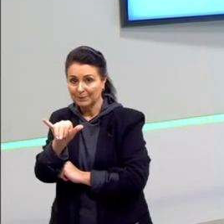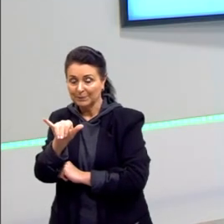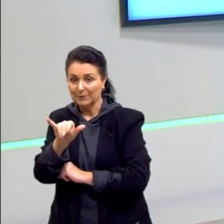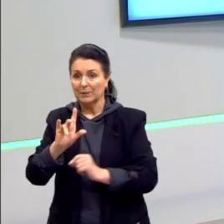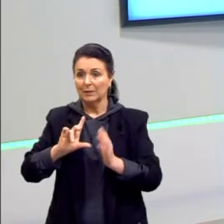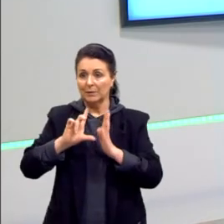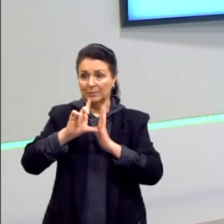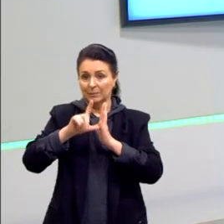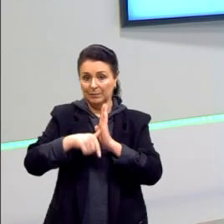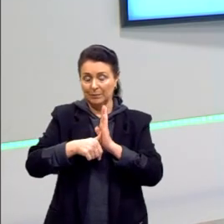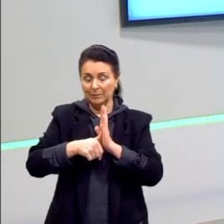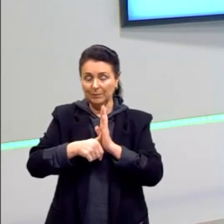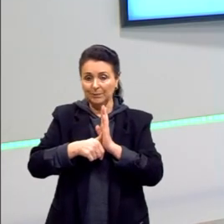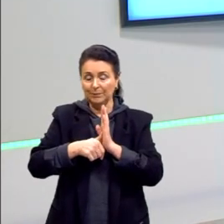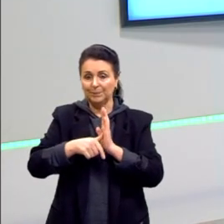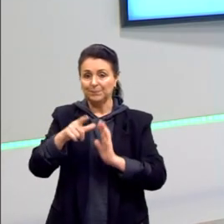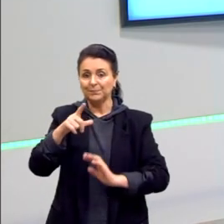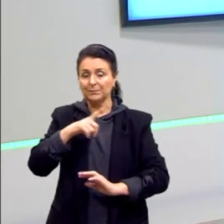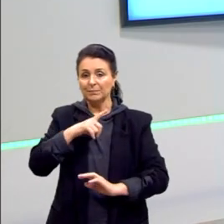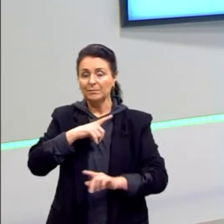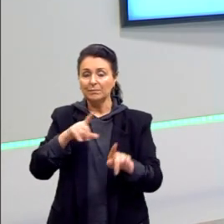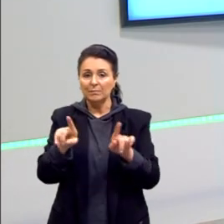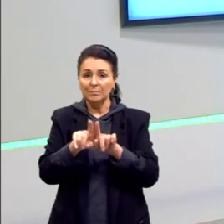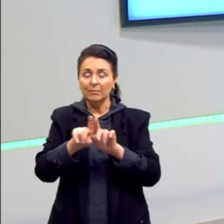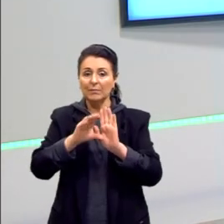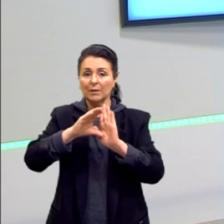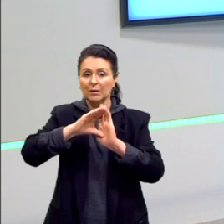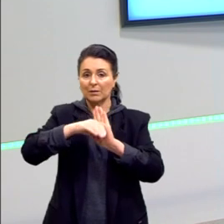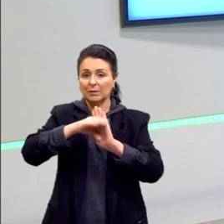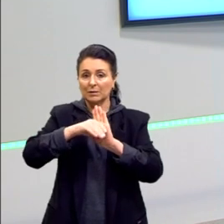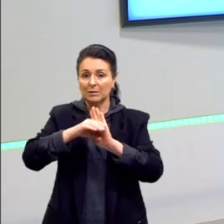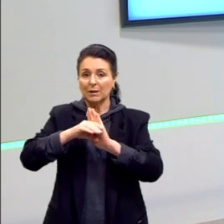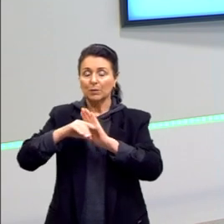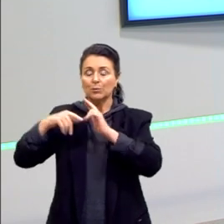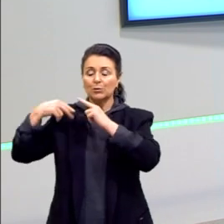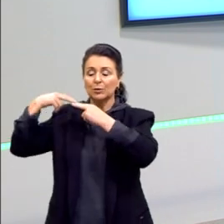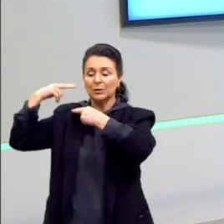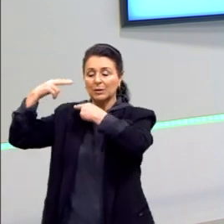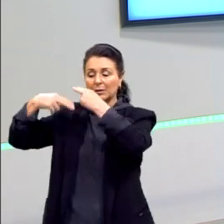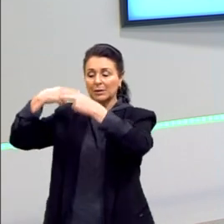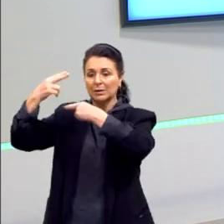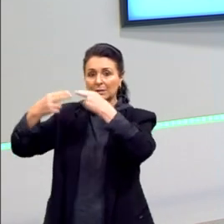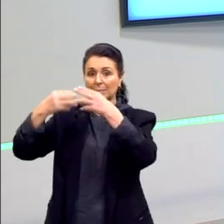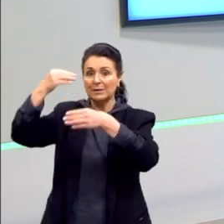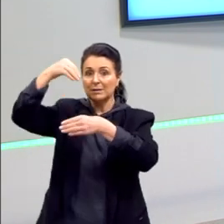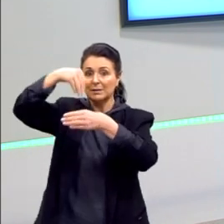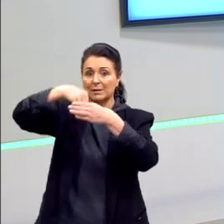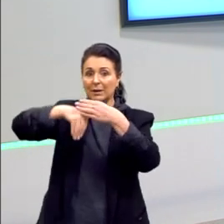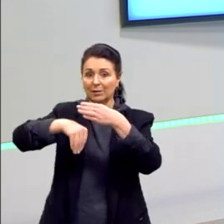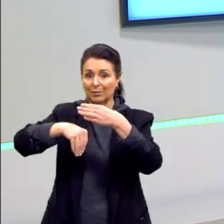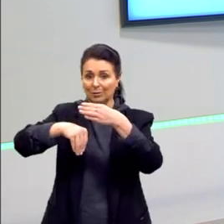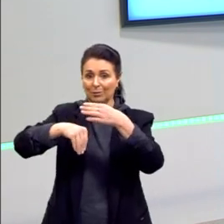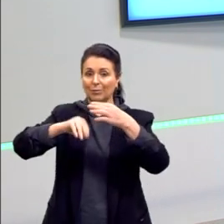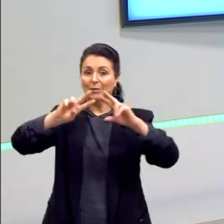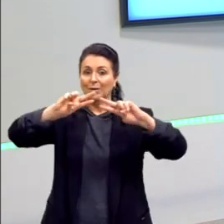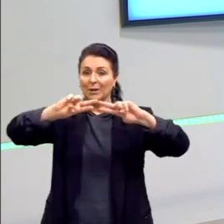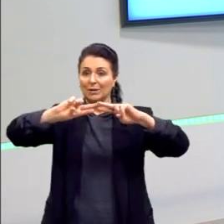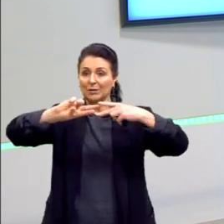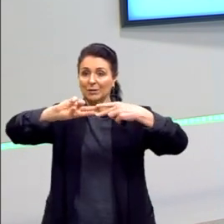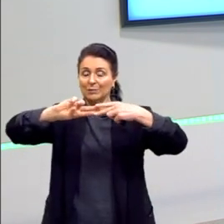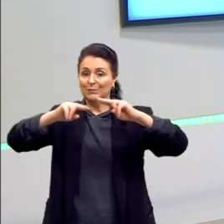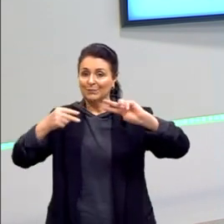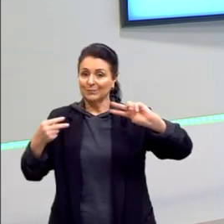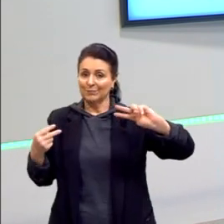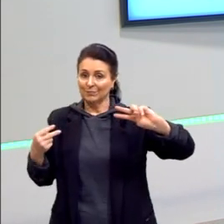Depois, nós vemos também o conceito de herança na genética. Alguns desses conceitos, nós